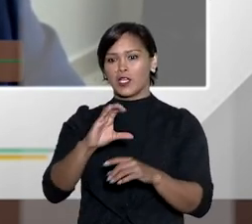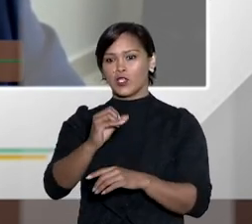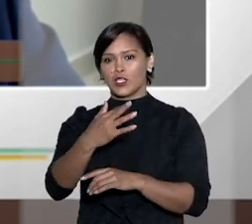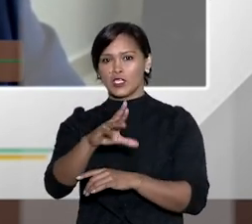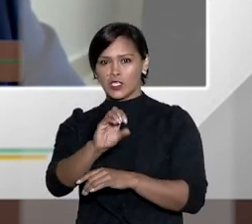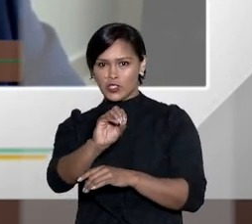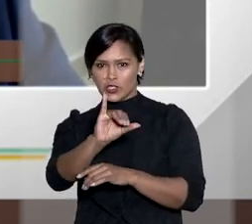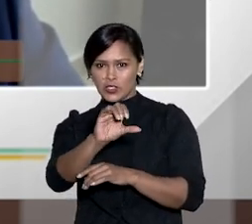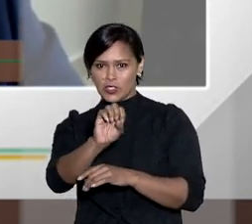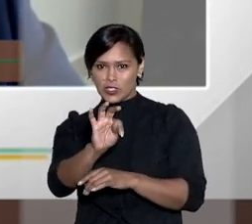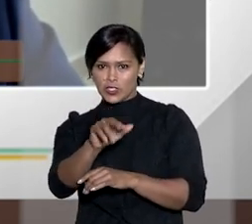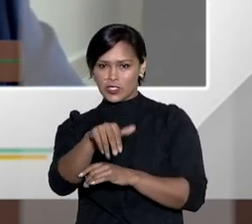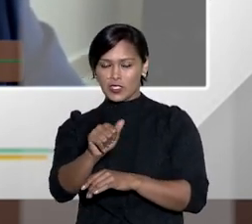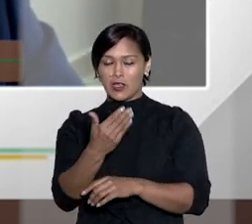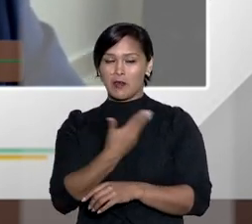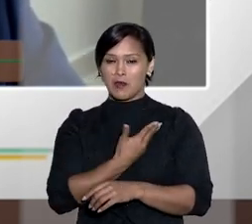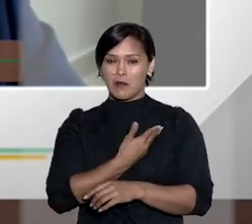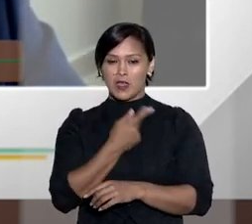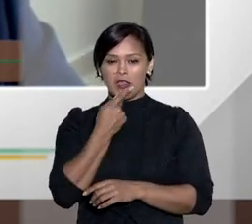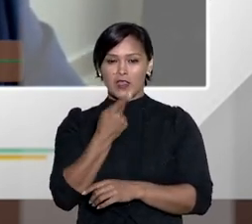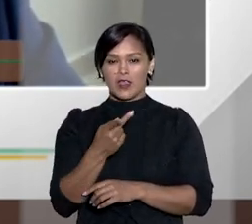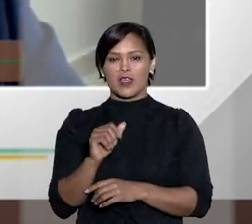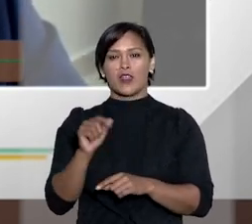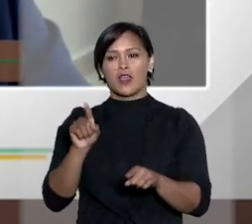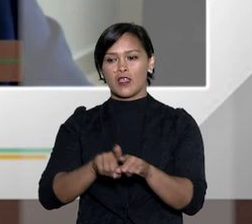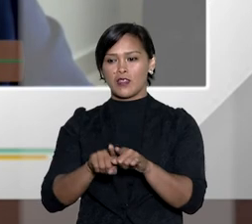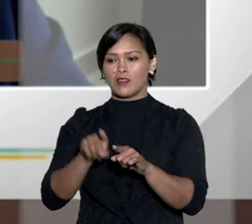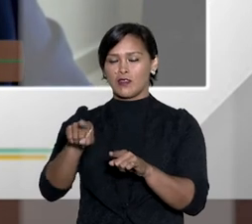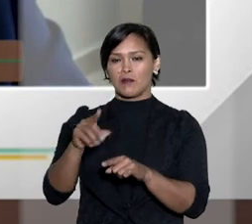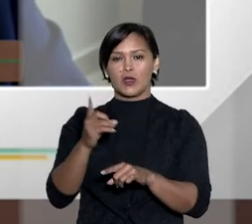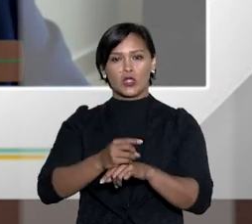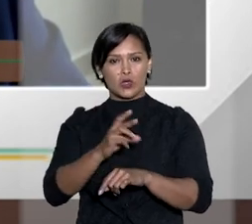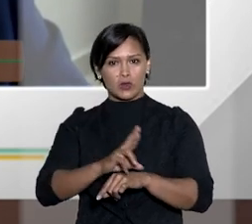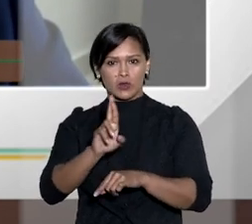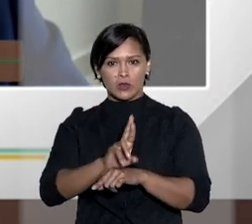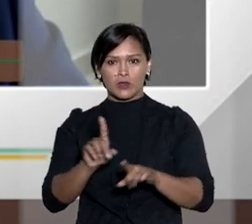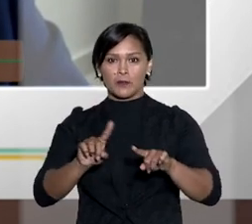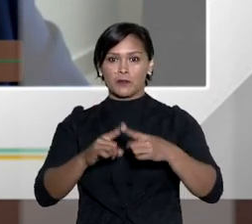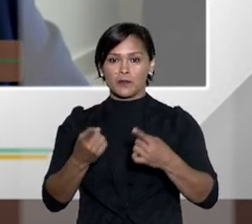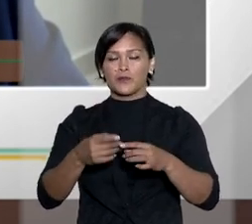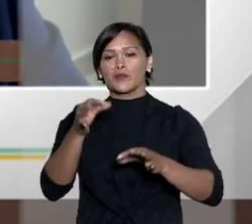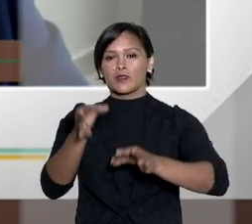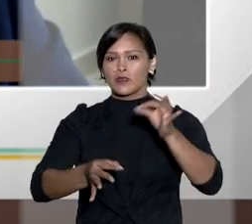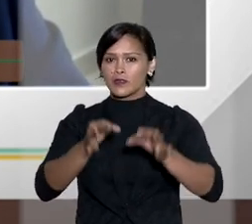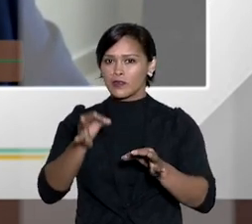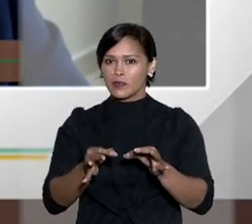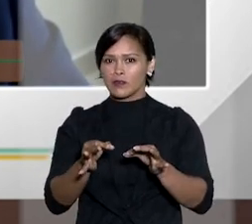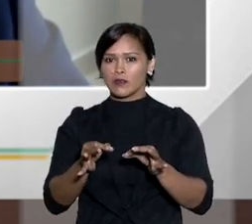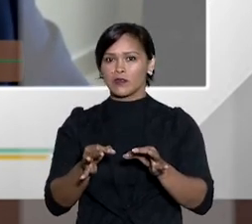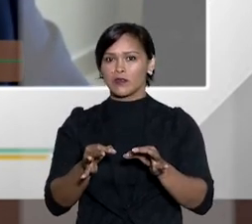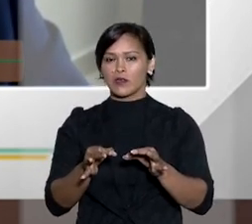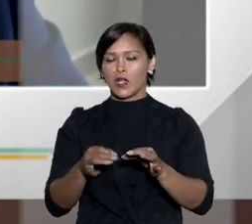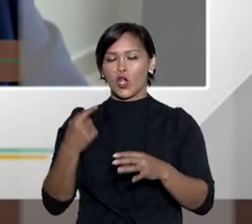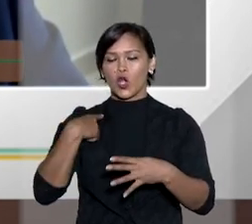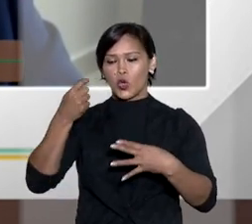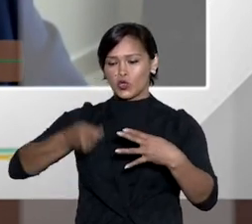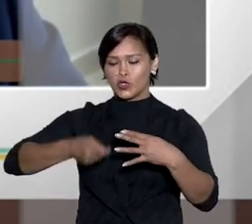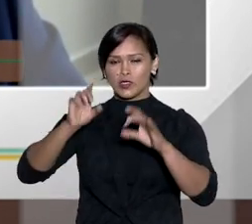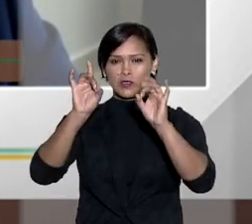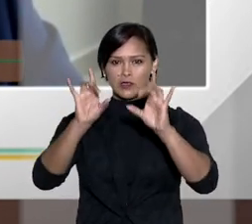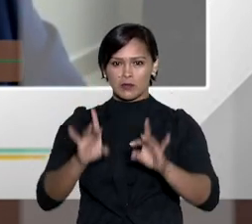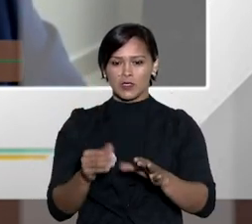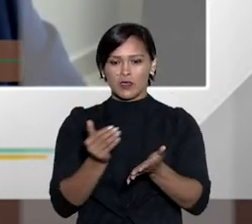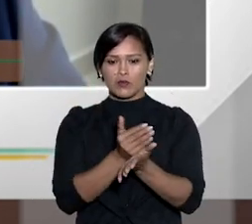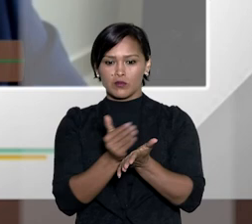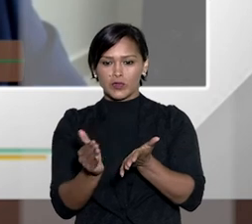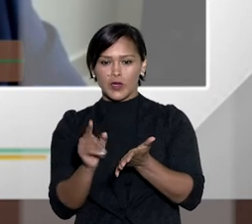uma expressão que gosta muito da doutora Cristina Gaudio do Rio de Janeiro uma querida amiga minha e do doutor Alexandre então a